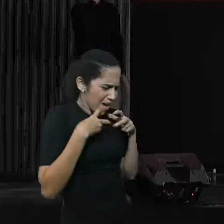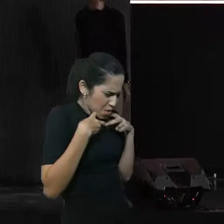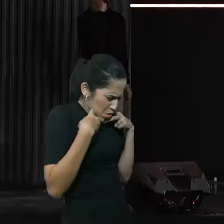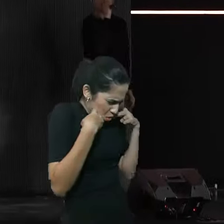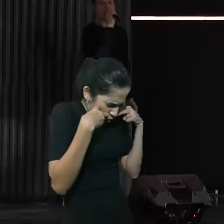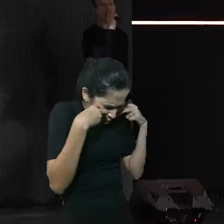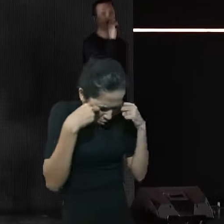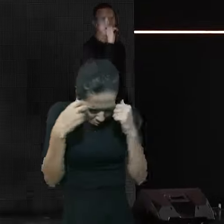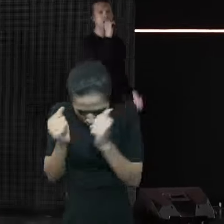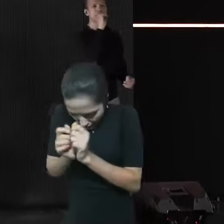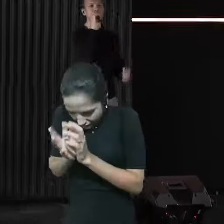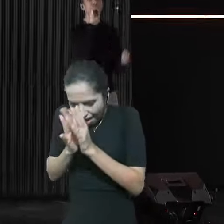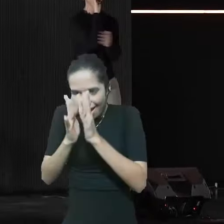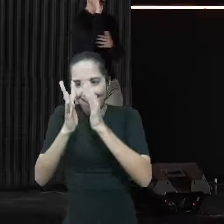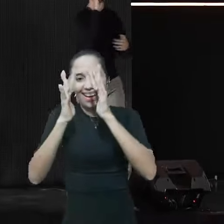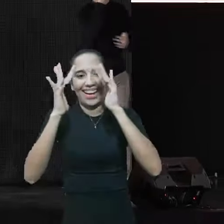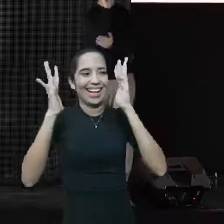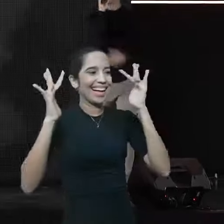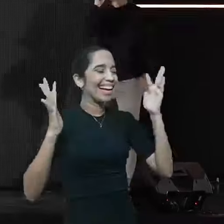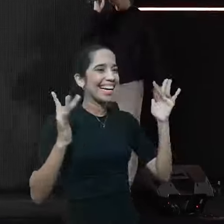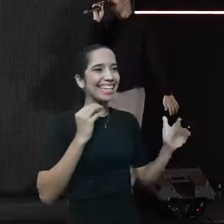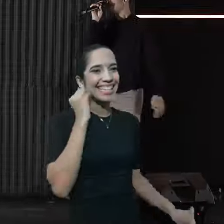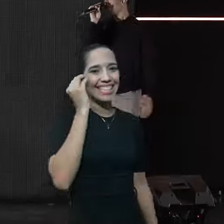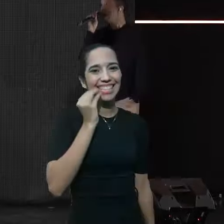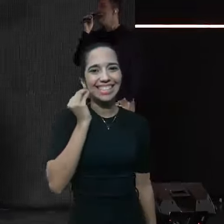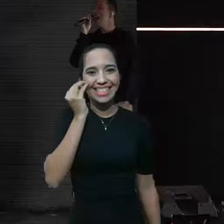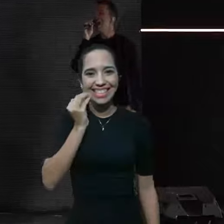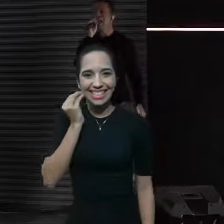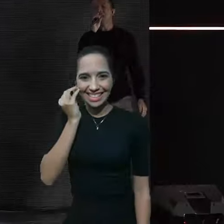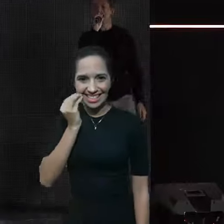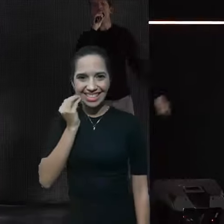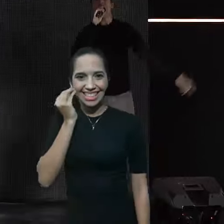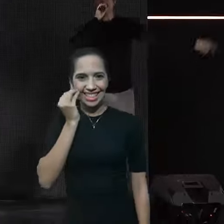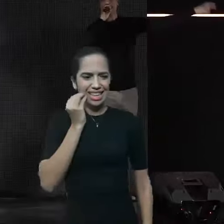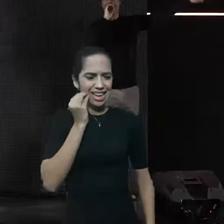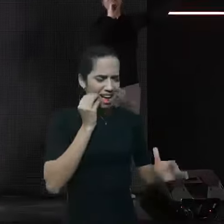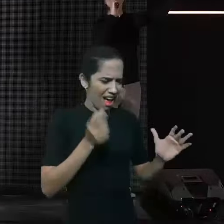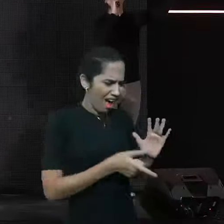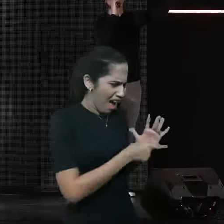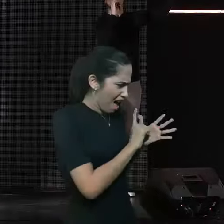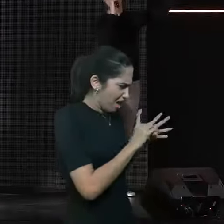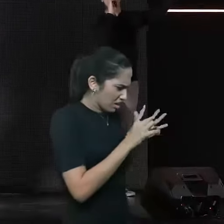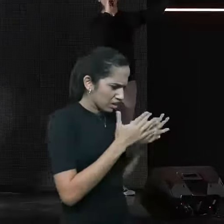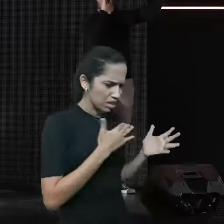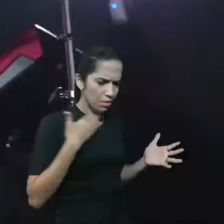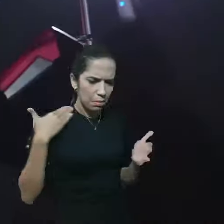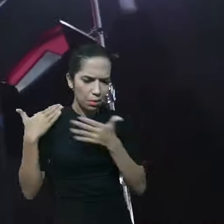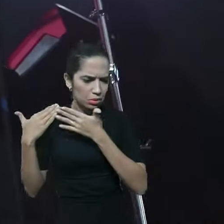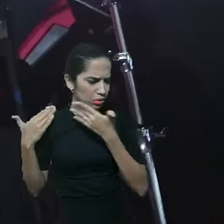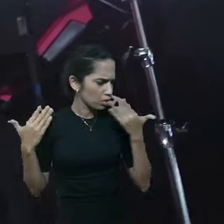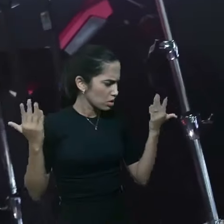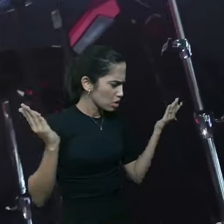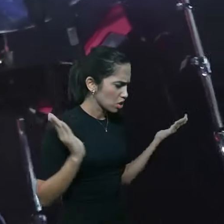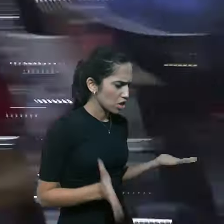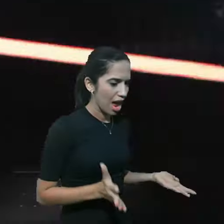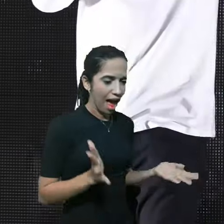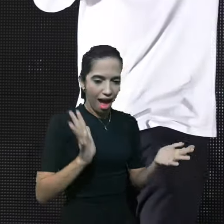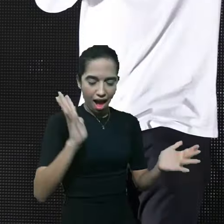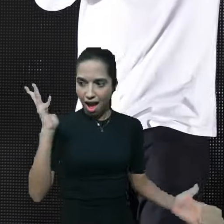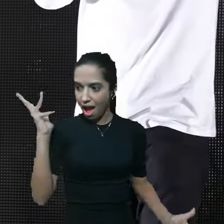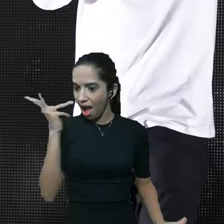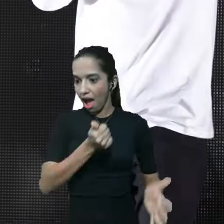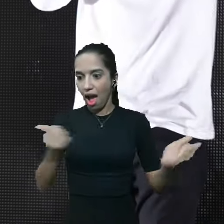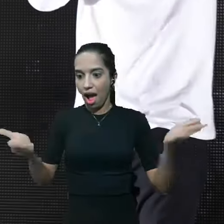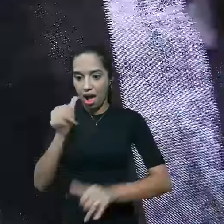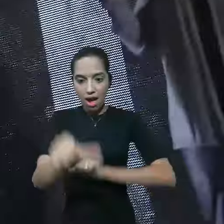glória traz beleza às cinzas o Senhor